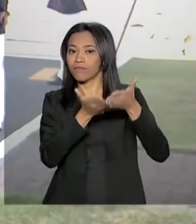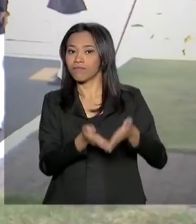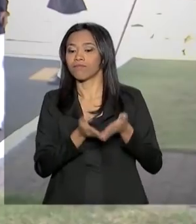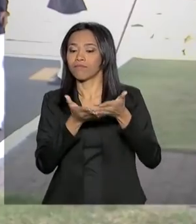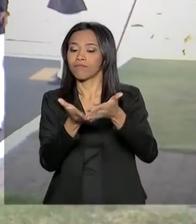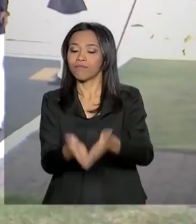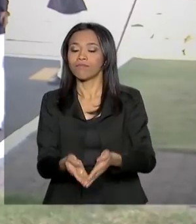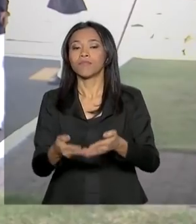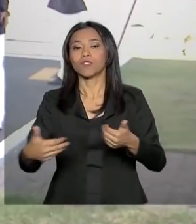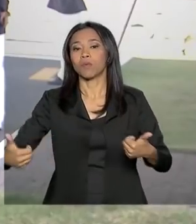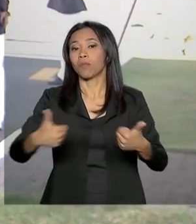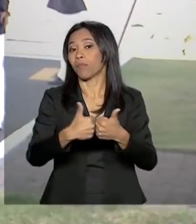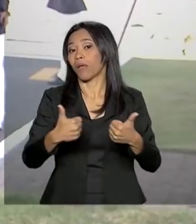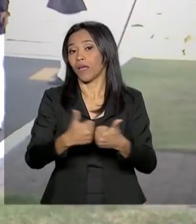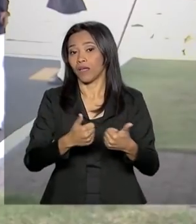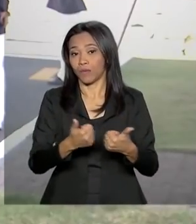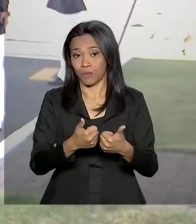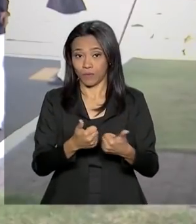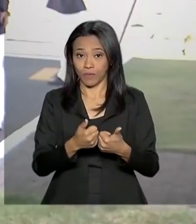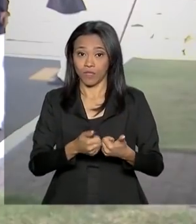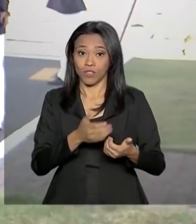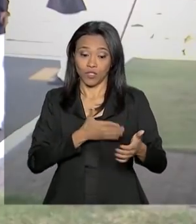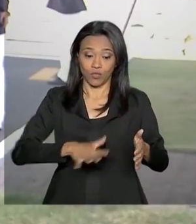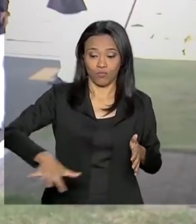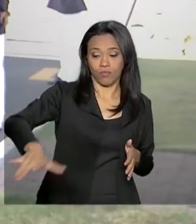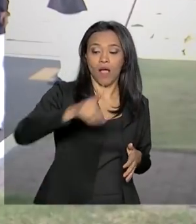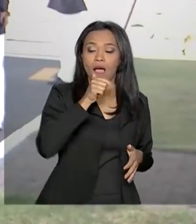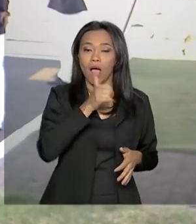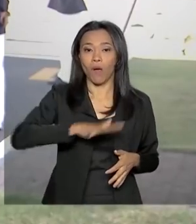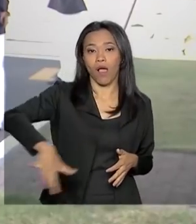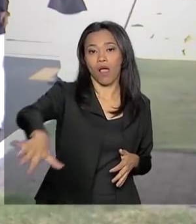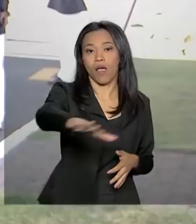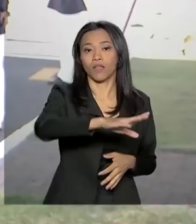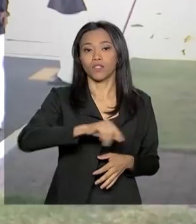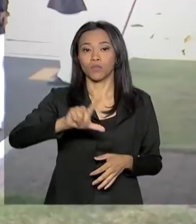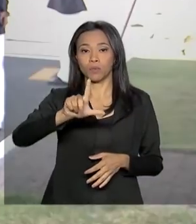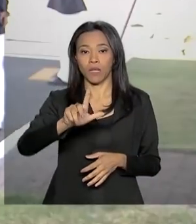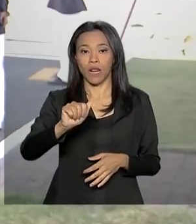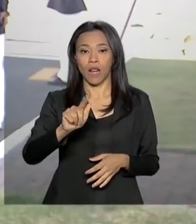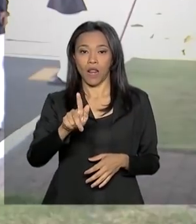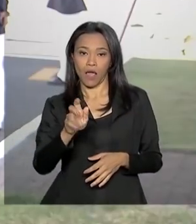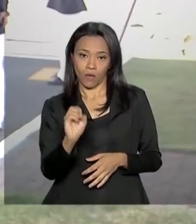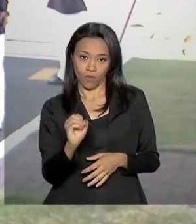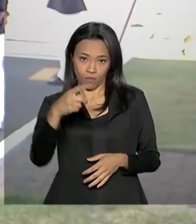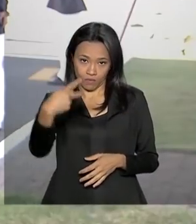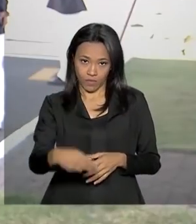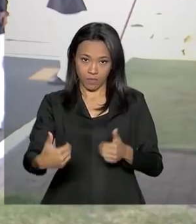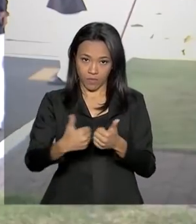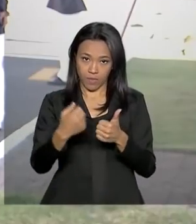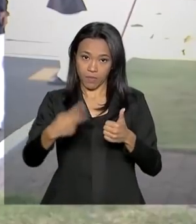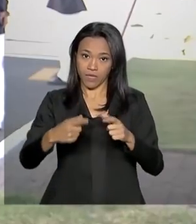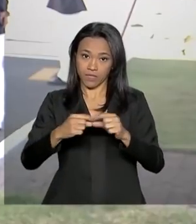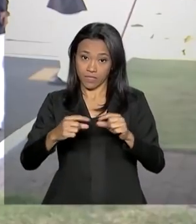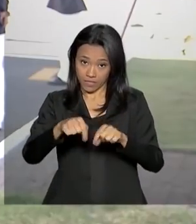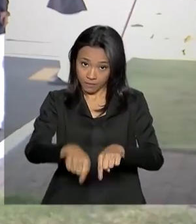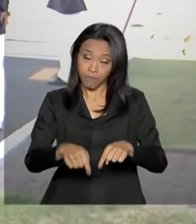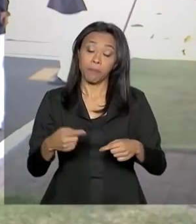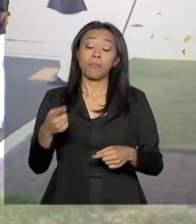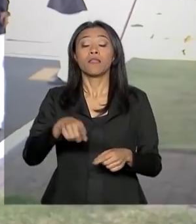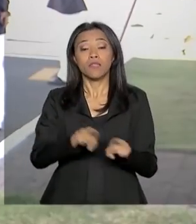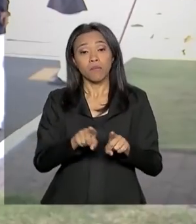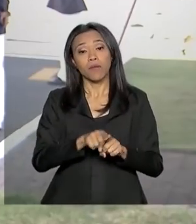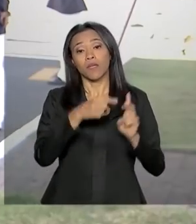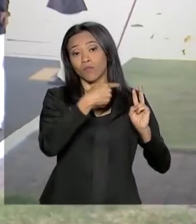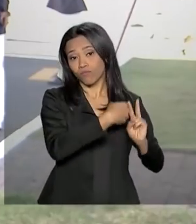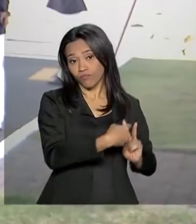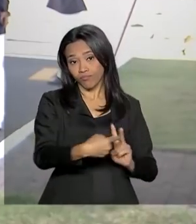às margens do Lago Paranoá. De acordo com o Ministério da Justiça, o ministro Sérgio Moro também vem acompanhando o presidente Jair